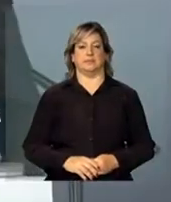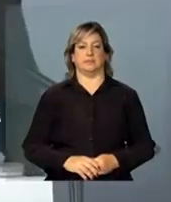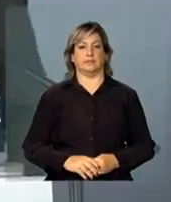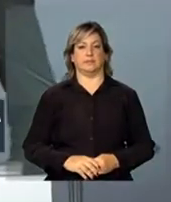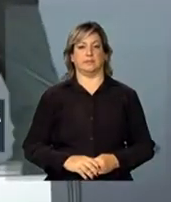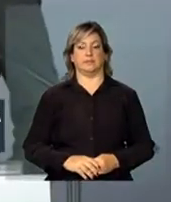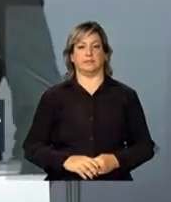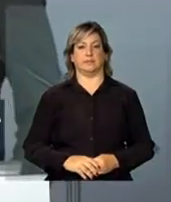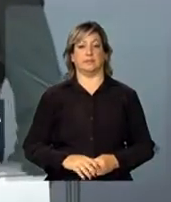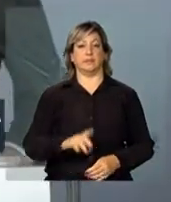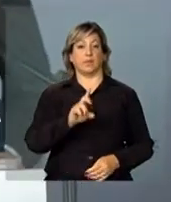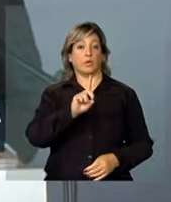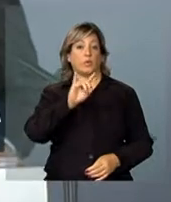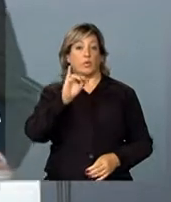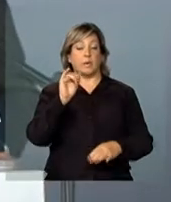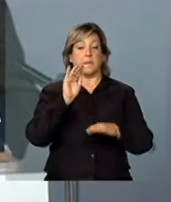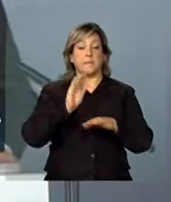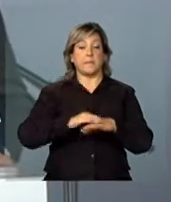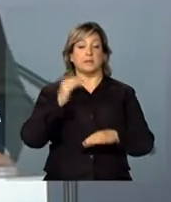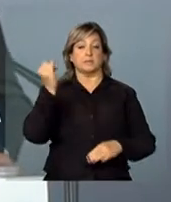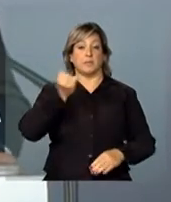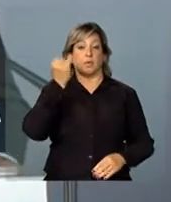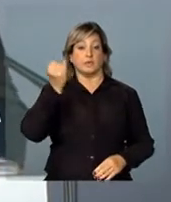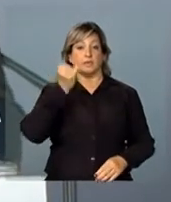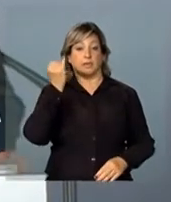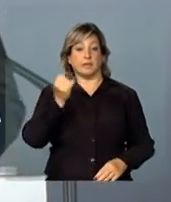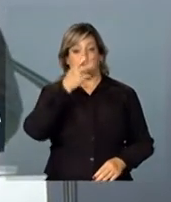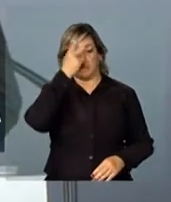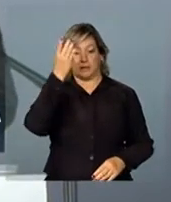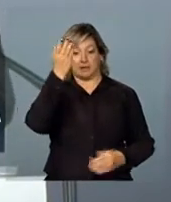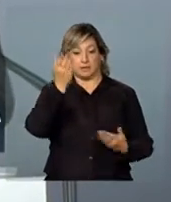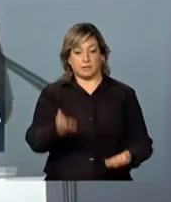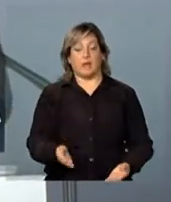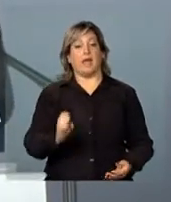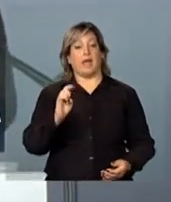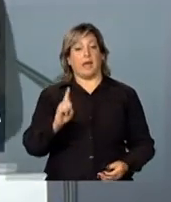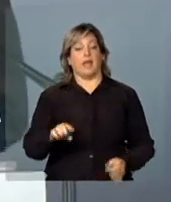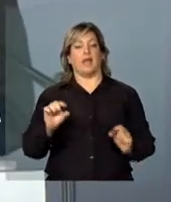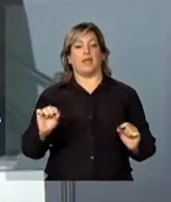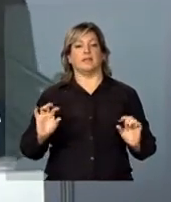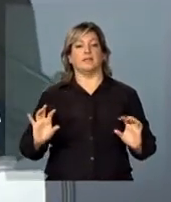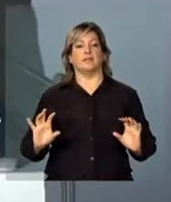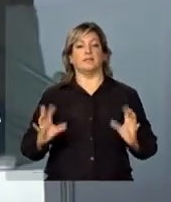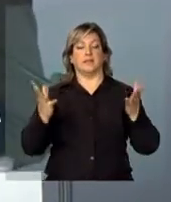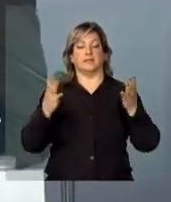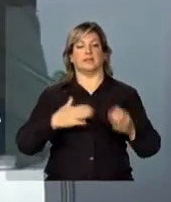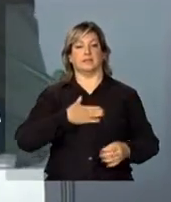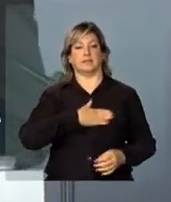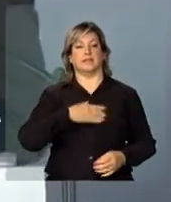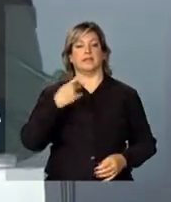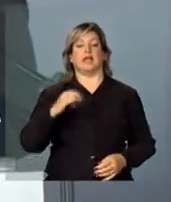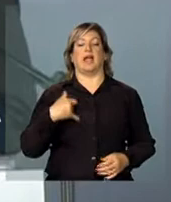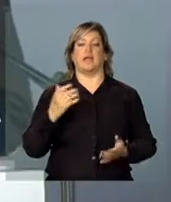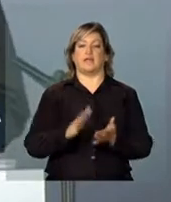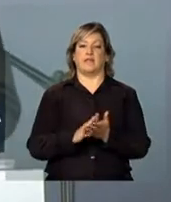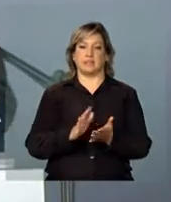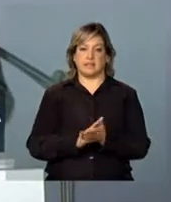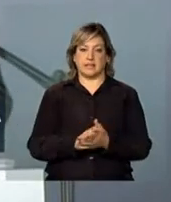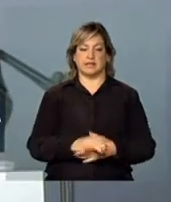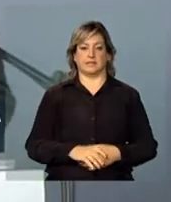Acho que o dia mais importante para uma pessoa é exatamente a celebração do seu aniversário.